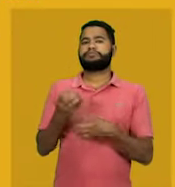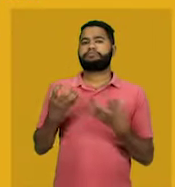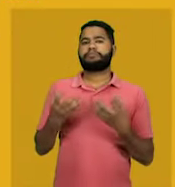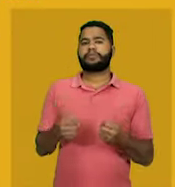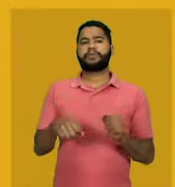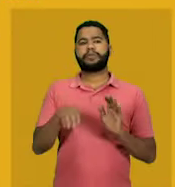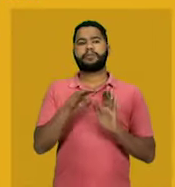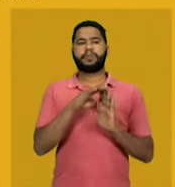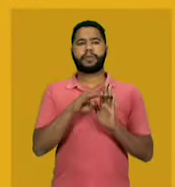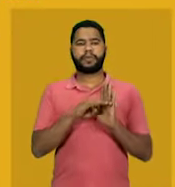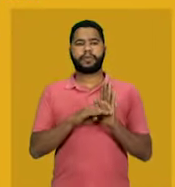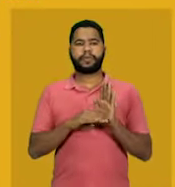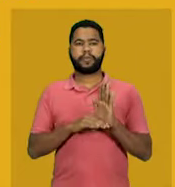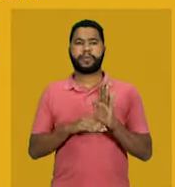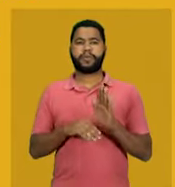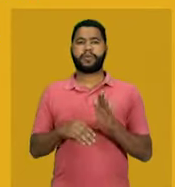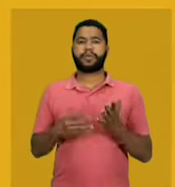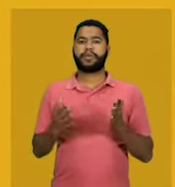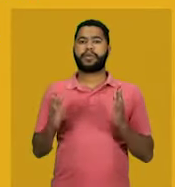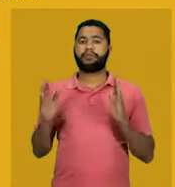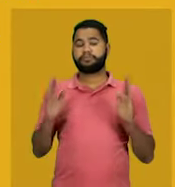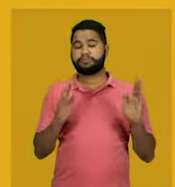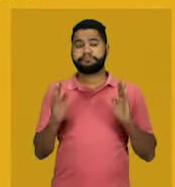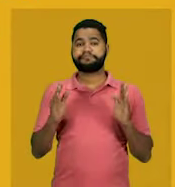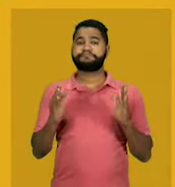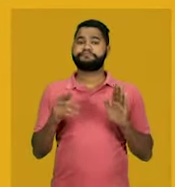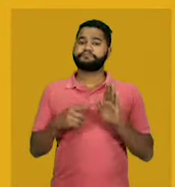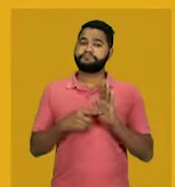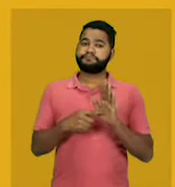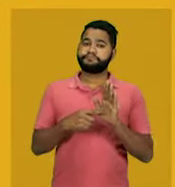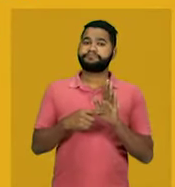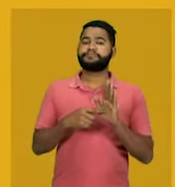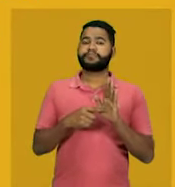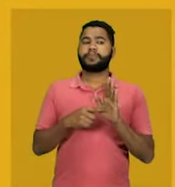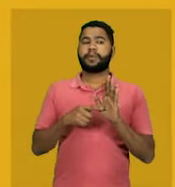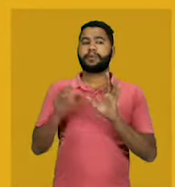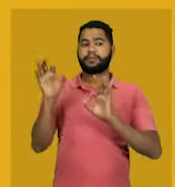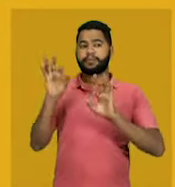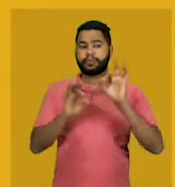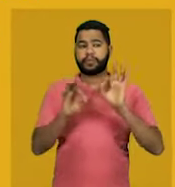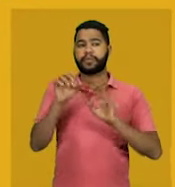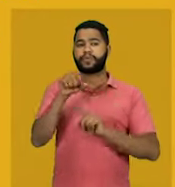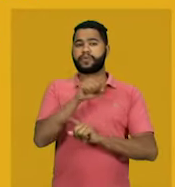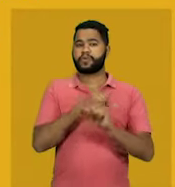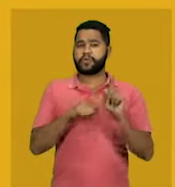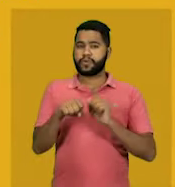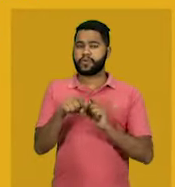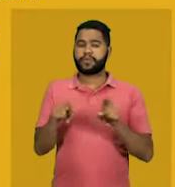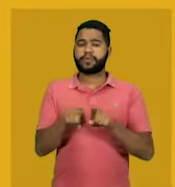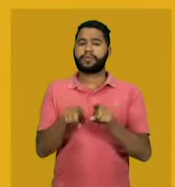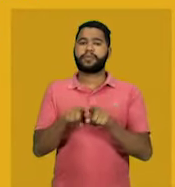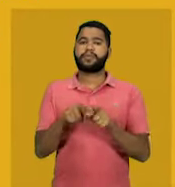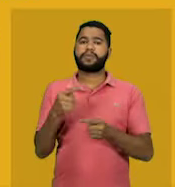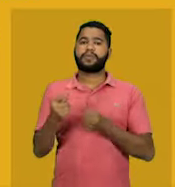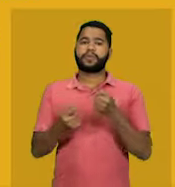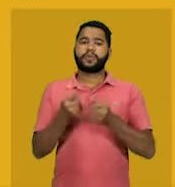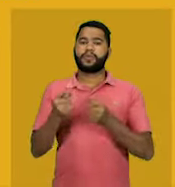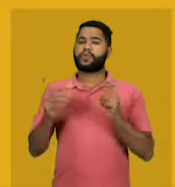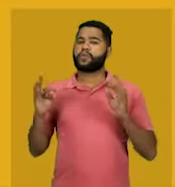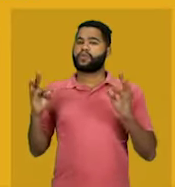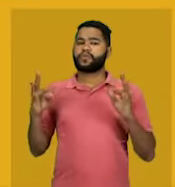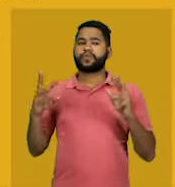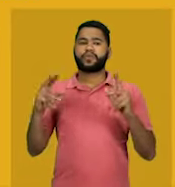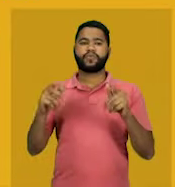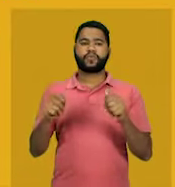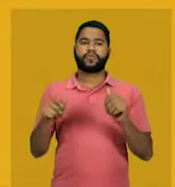medidas contemporizadoras. Implica o reajustamento social e econômico de todos